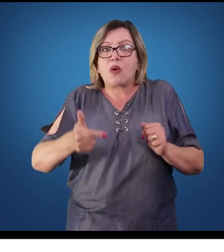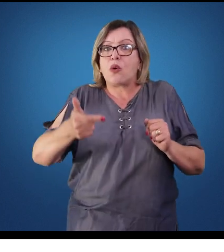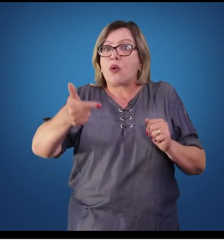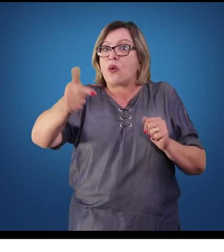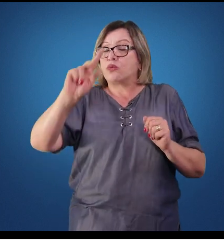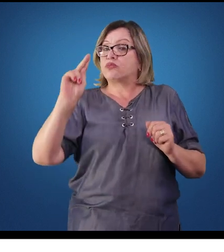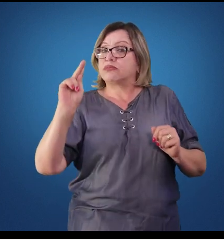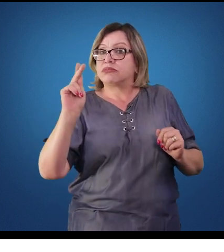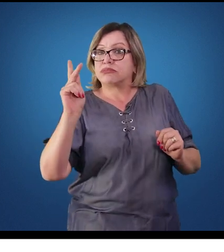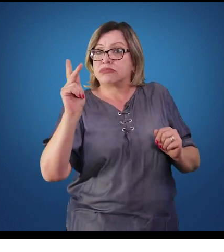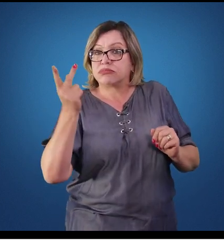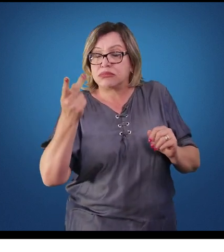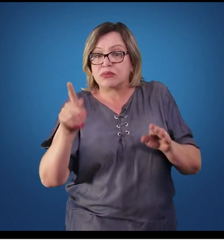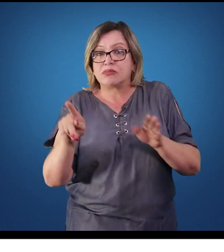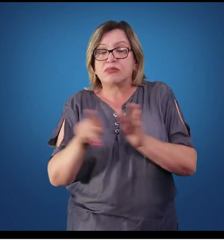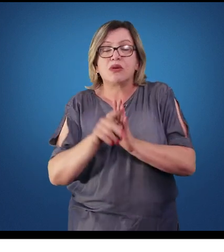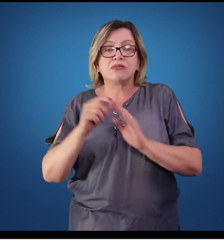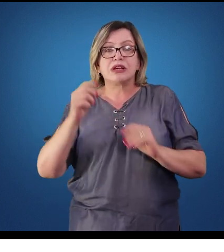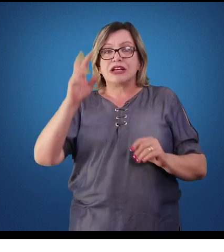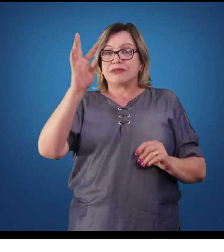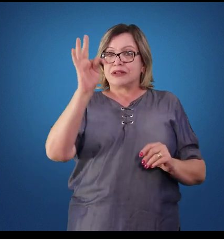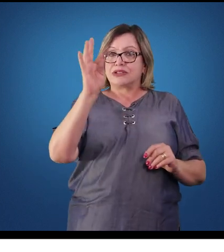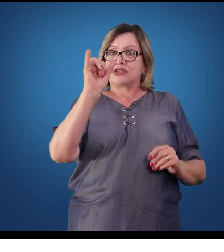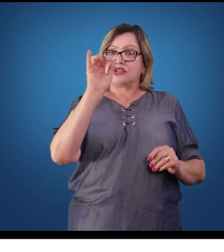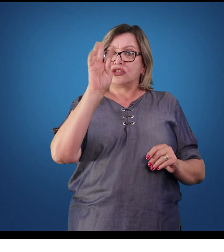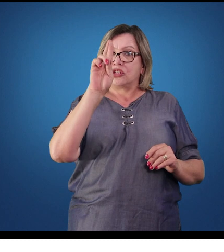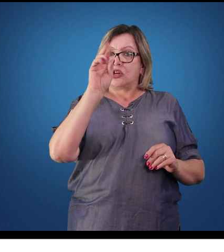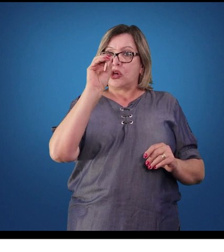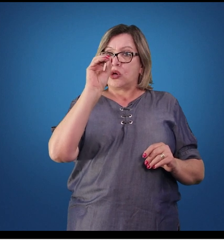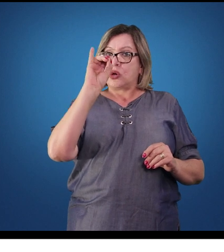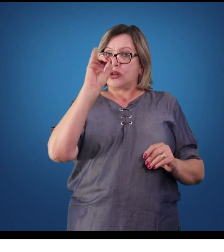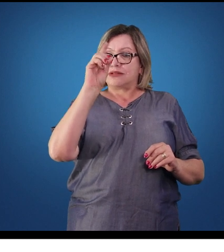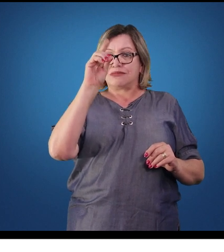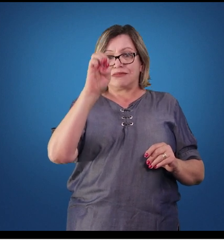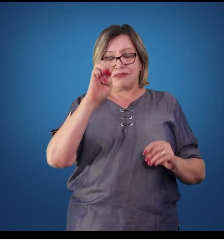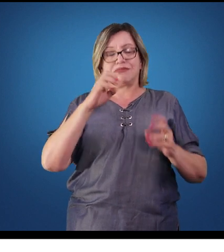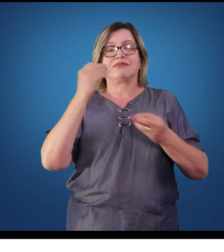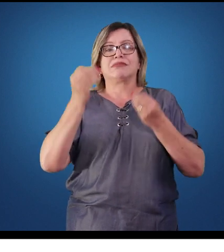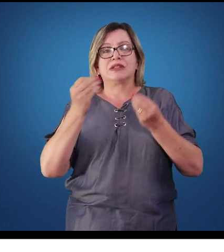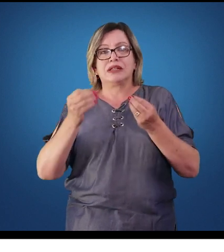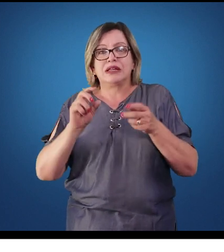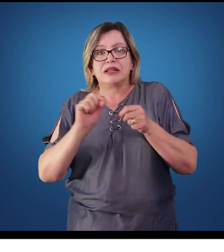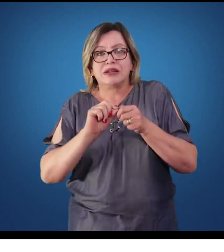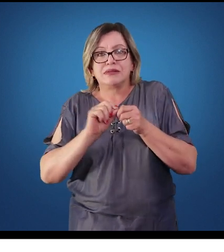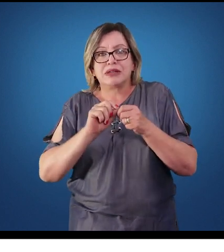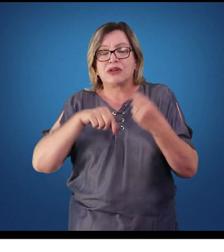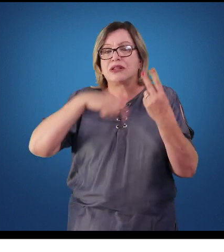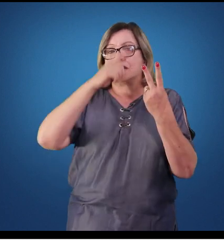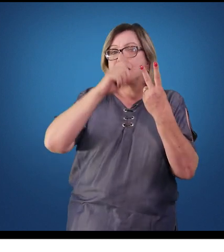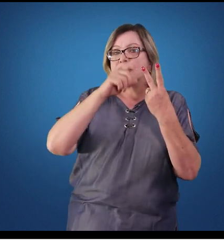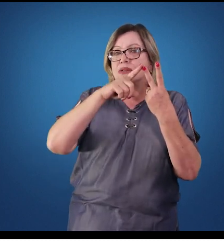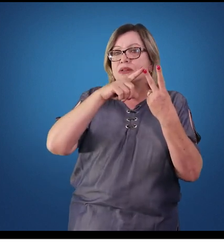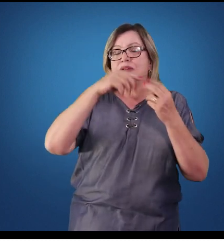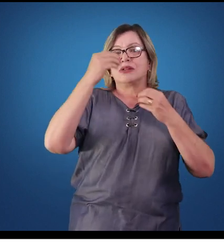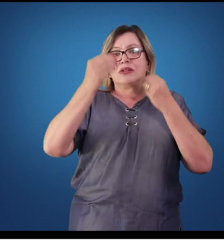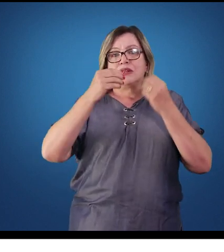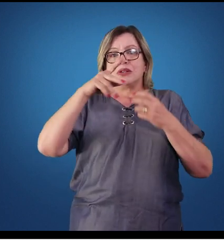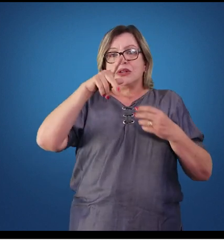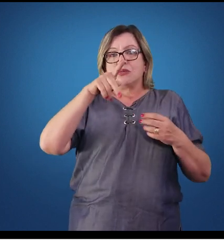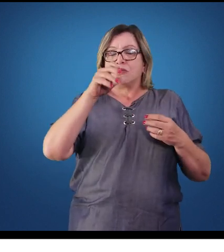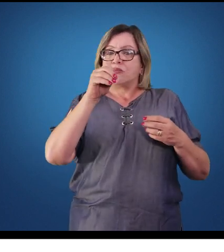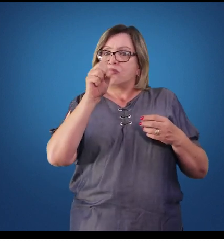hormônios pela glândula tireoidiana. Já a hipófise posterior, ela apresenta a produção de dois hormônios. A